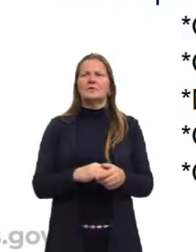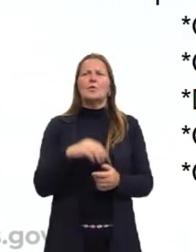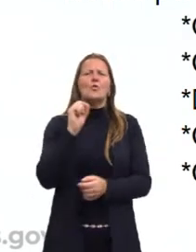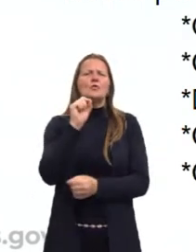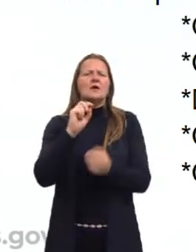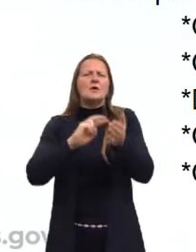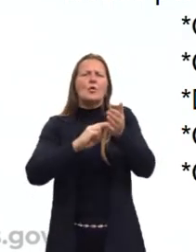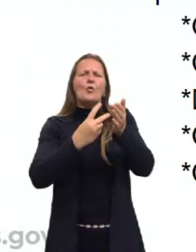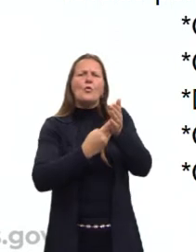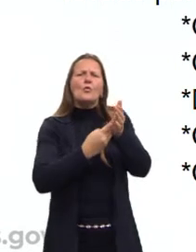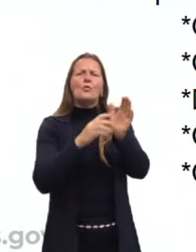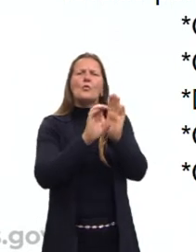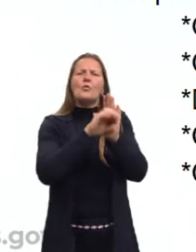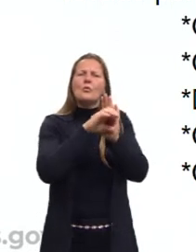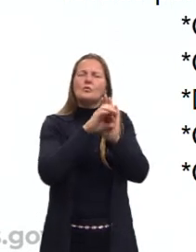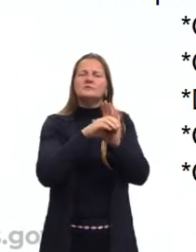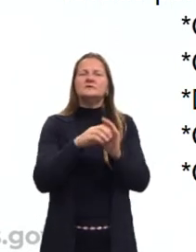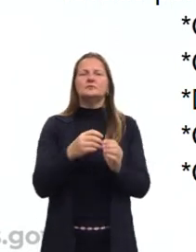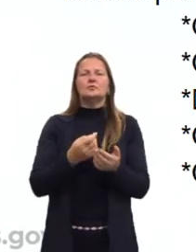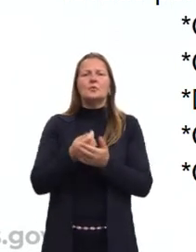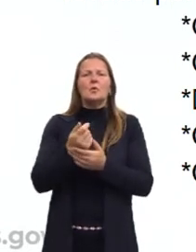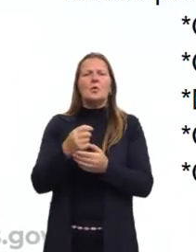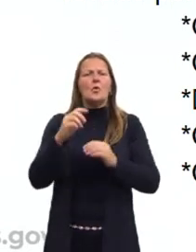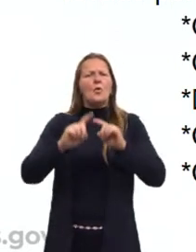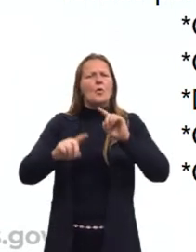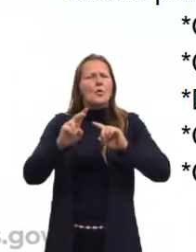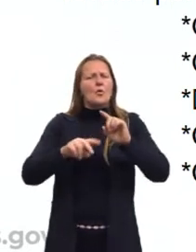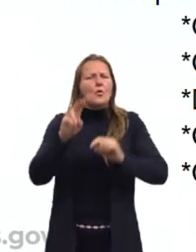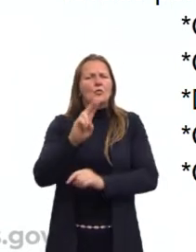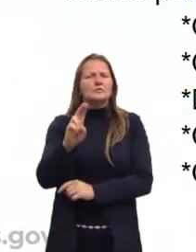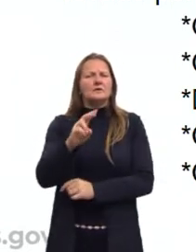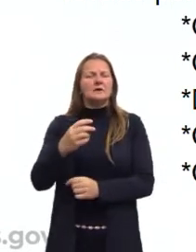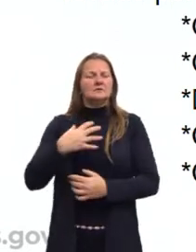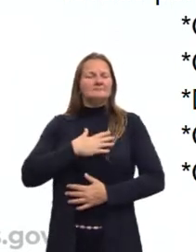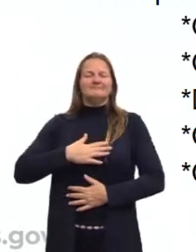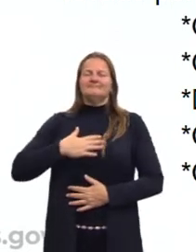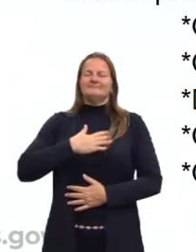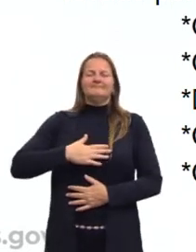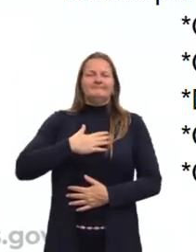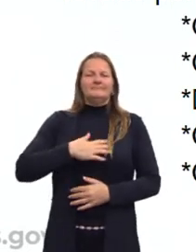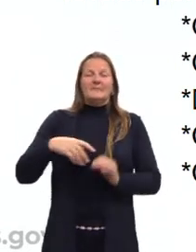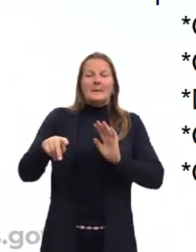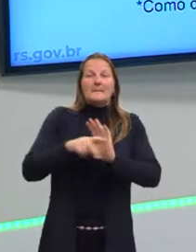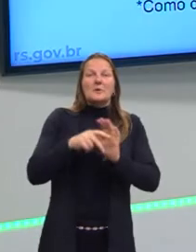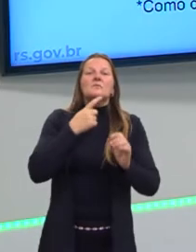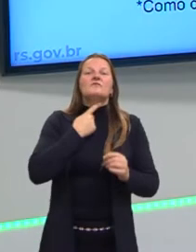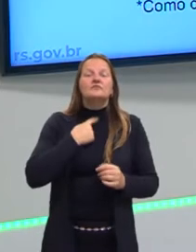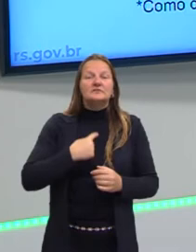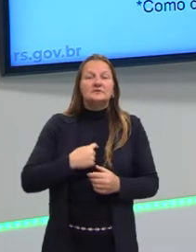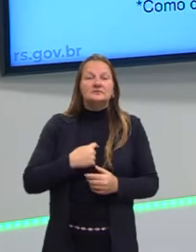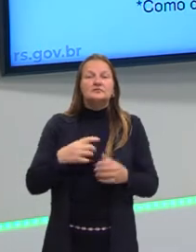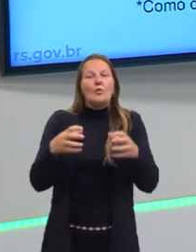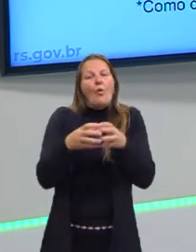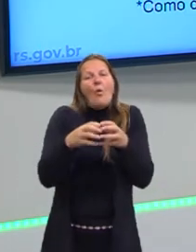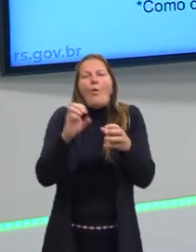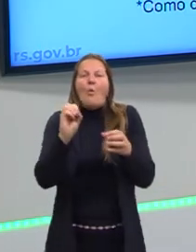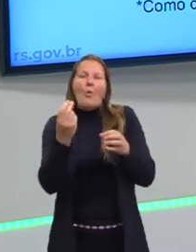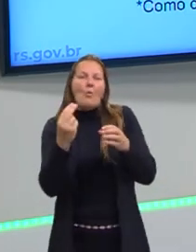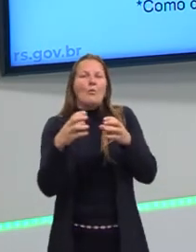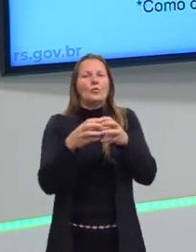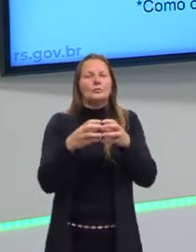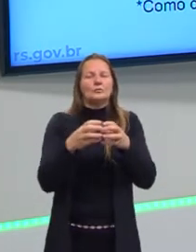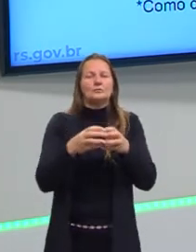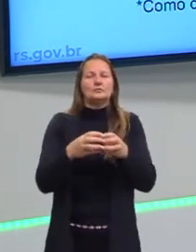ato de utilizar um produto, um serviço para satisfazer uma necessidade pessoal ou do grupo. Então nós consumimos.